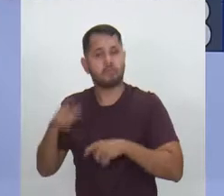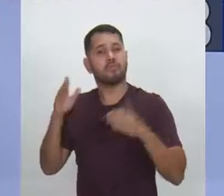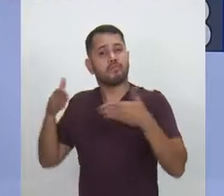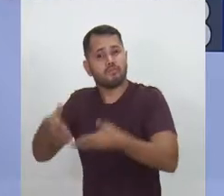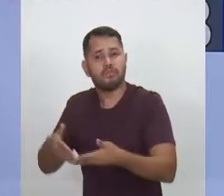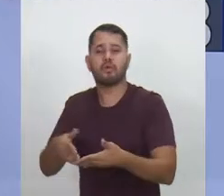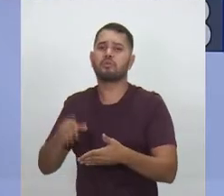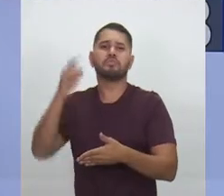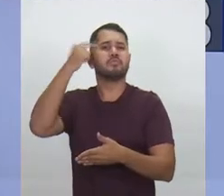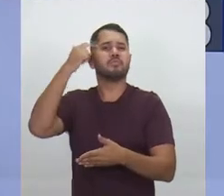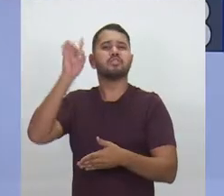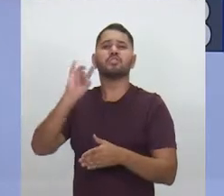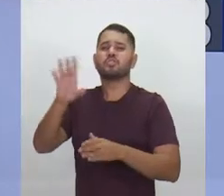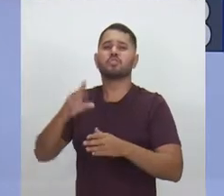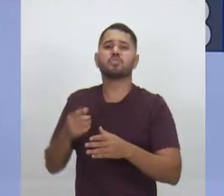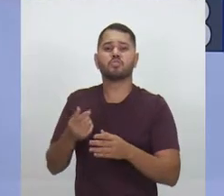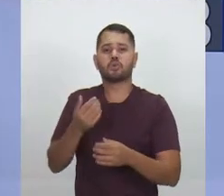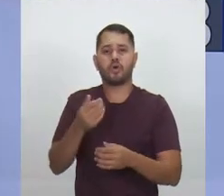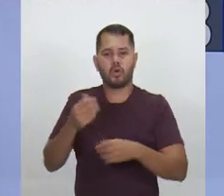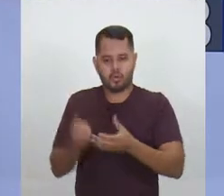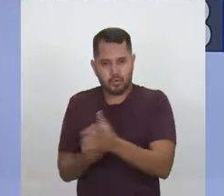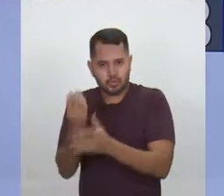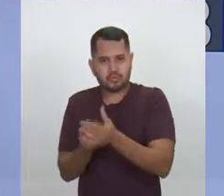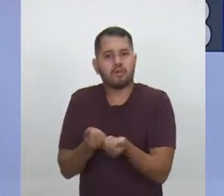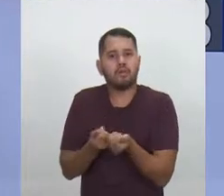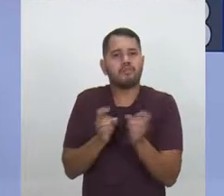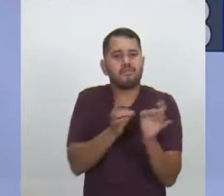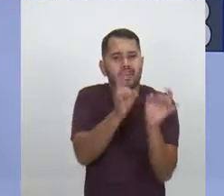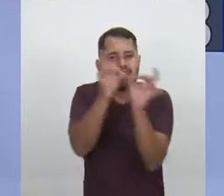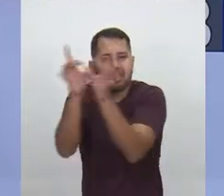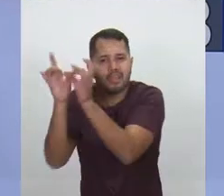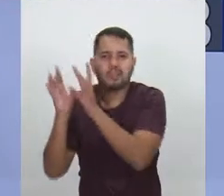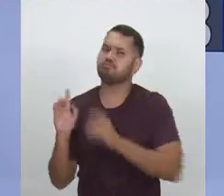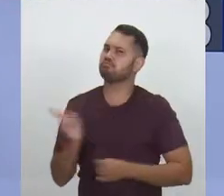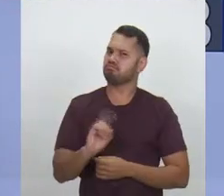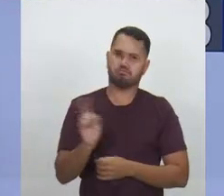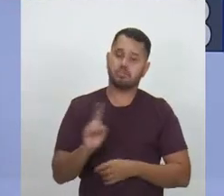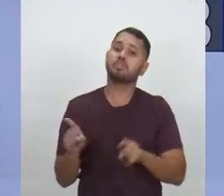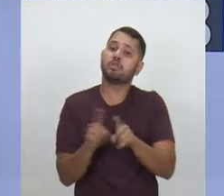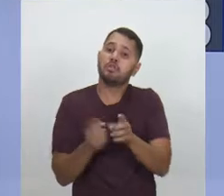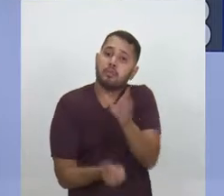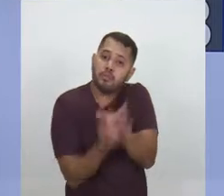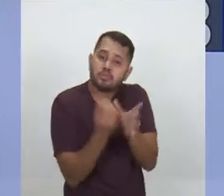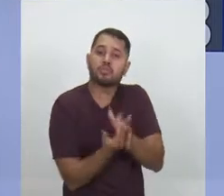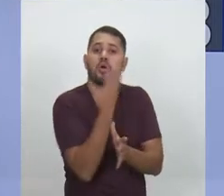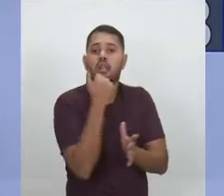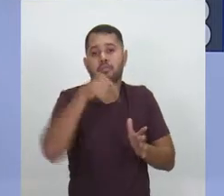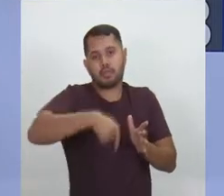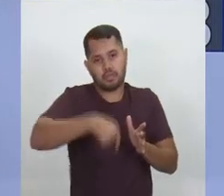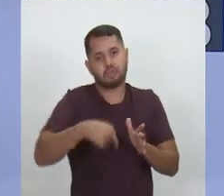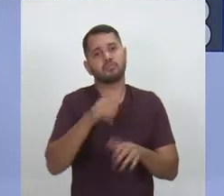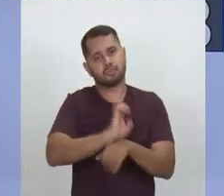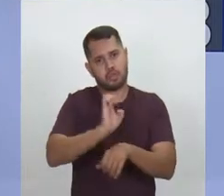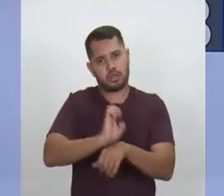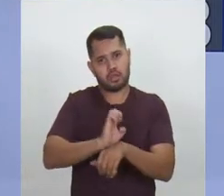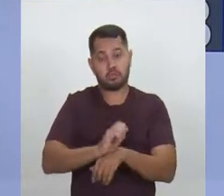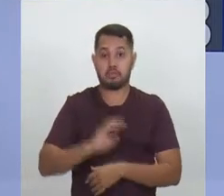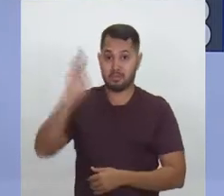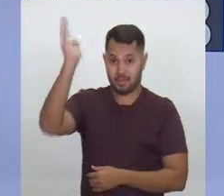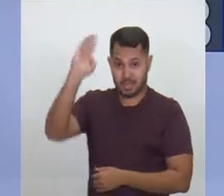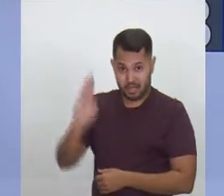do ponto de vista da exportação. Nós precisamos investir muito na produção de alimentos aqui no Estado do Amazonas. O Brasil,